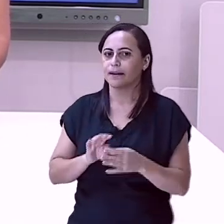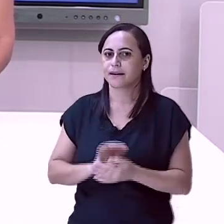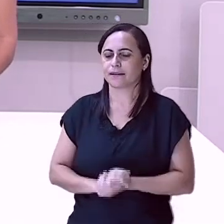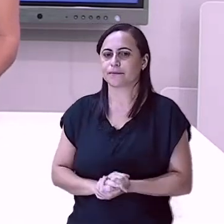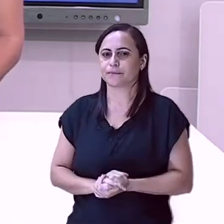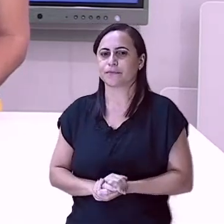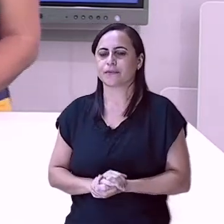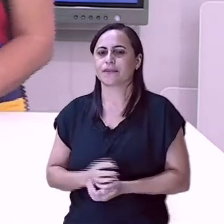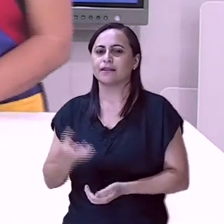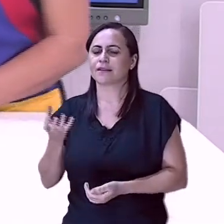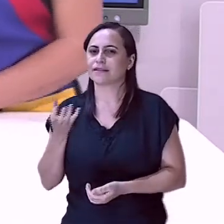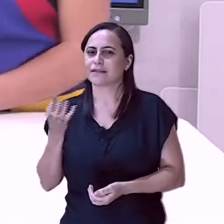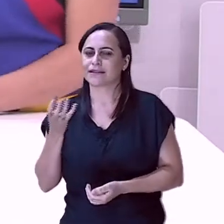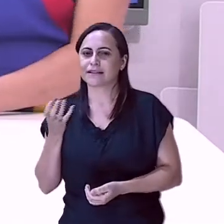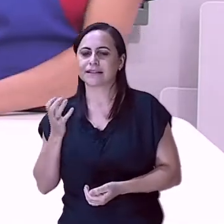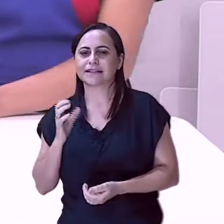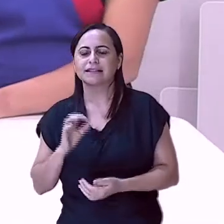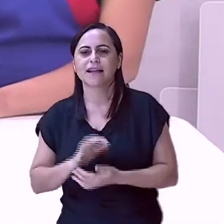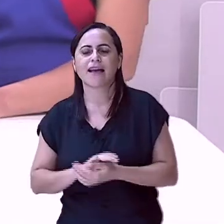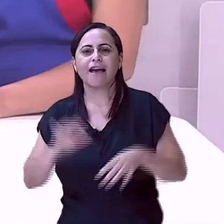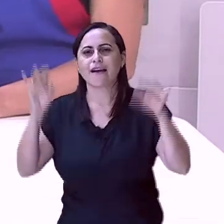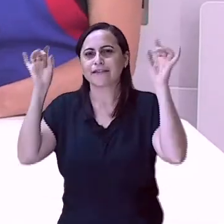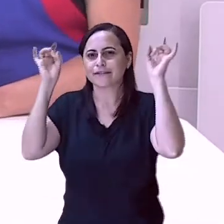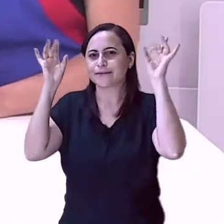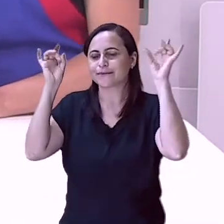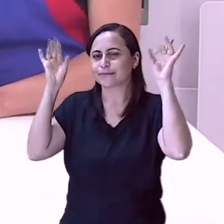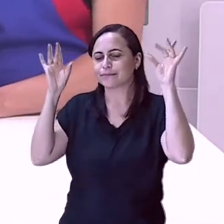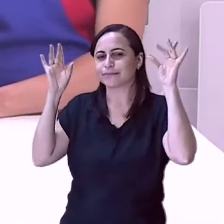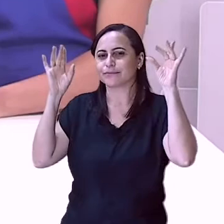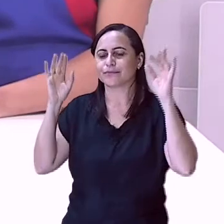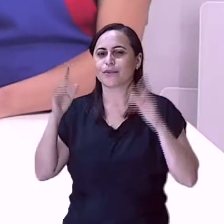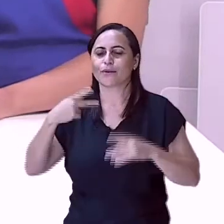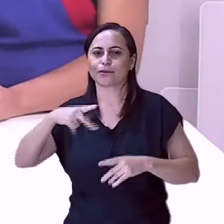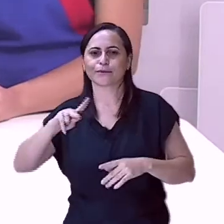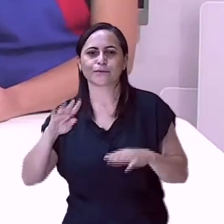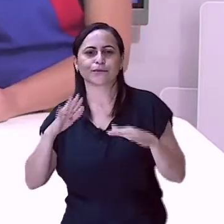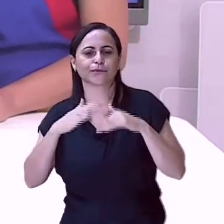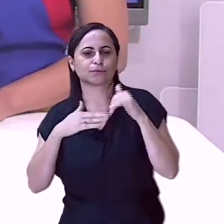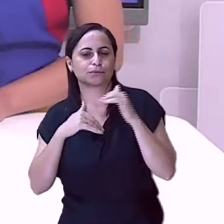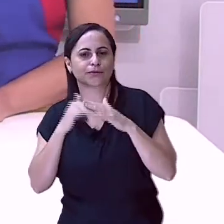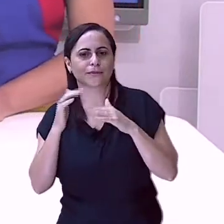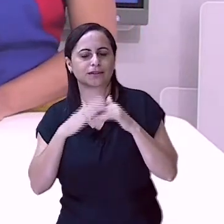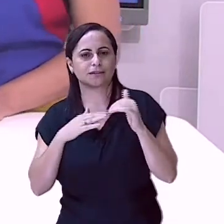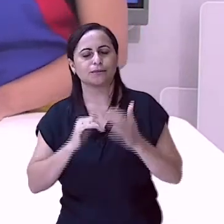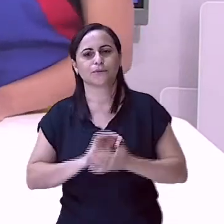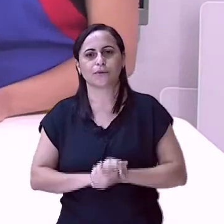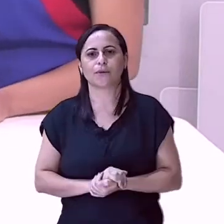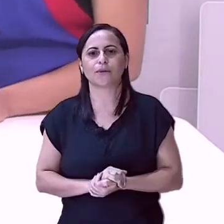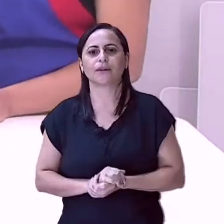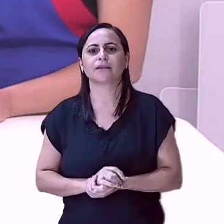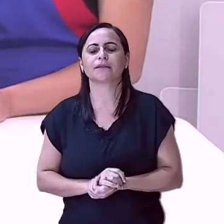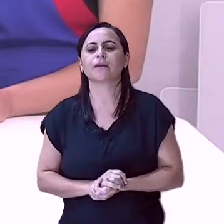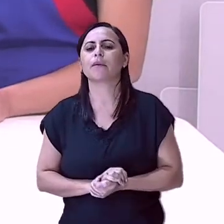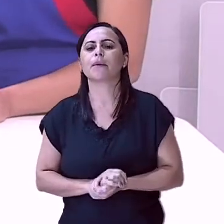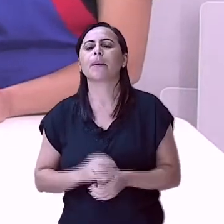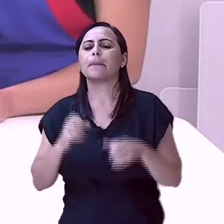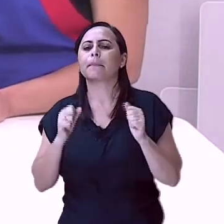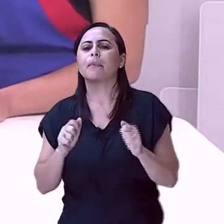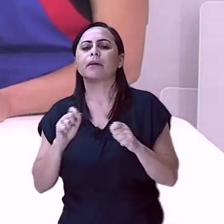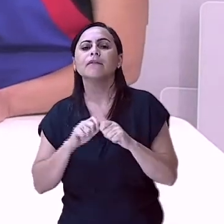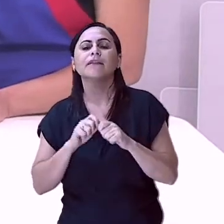homenagear as suas professoras, as professoras da rede municipal, estadual. Olha,